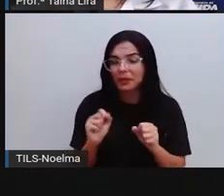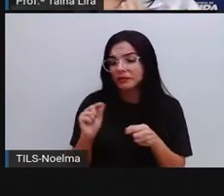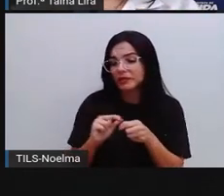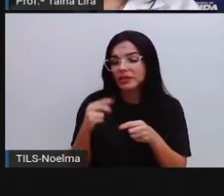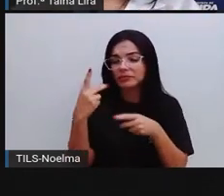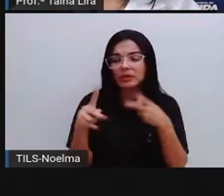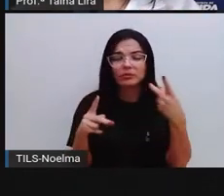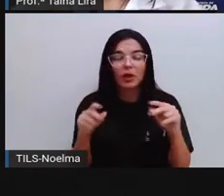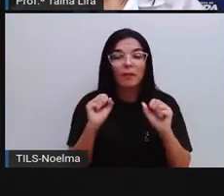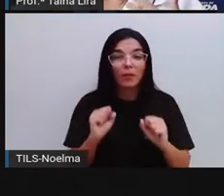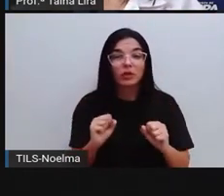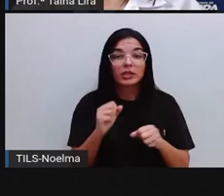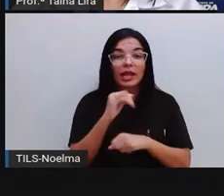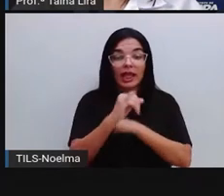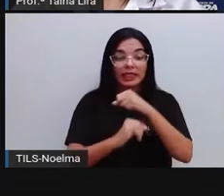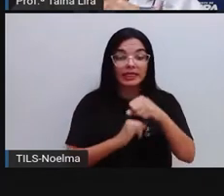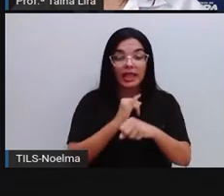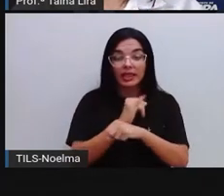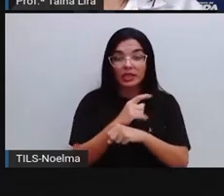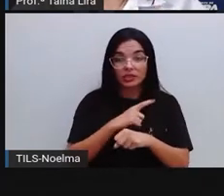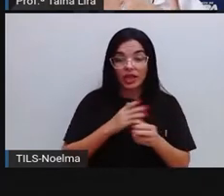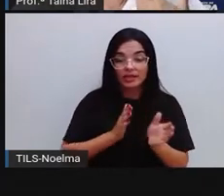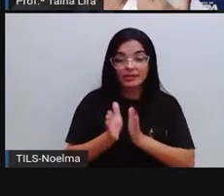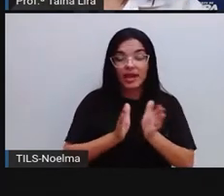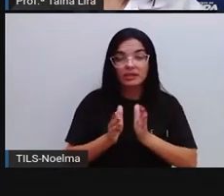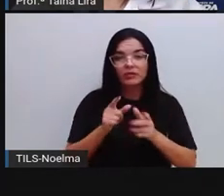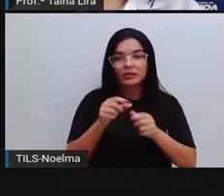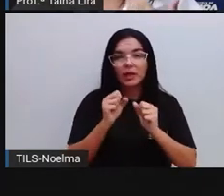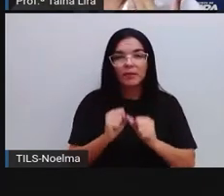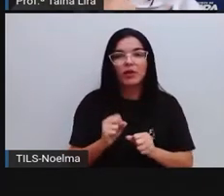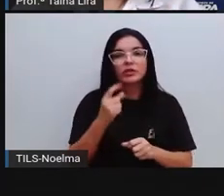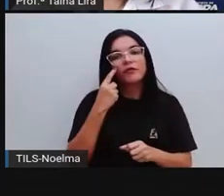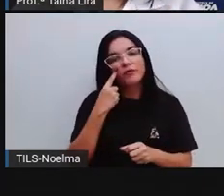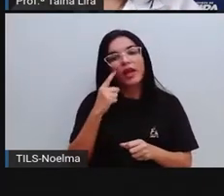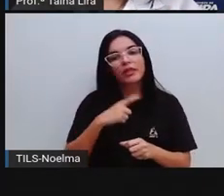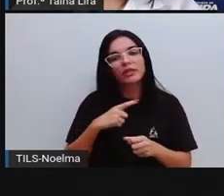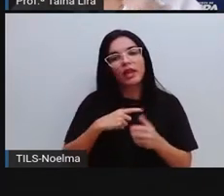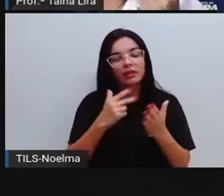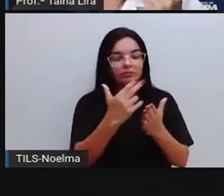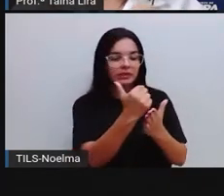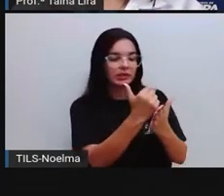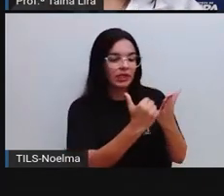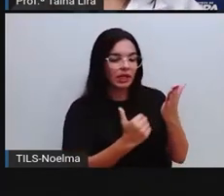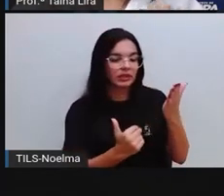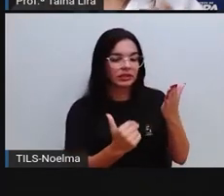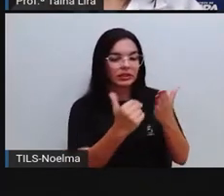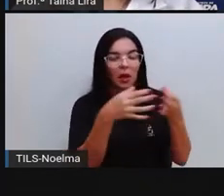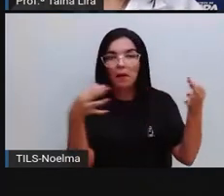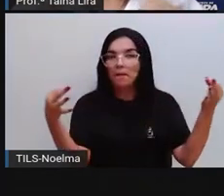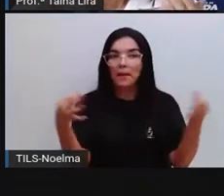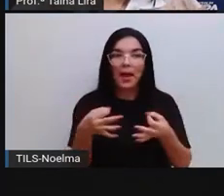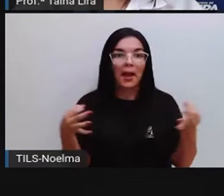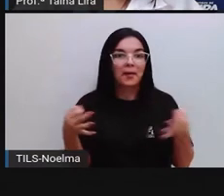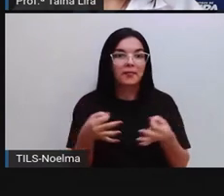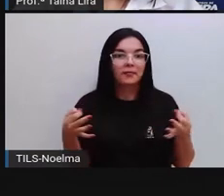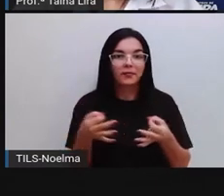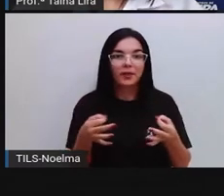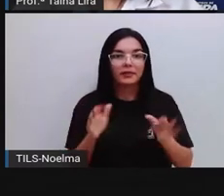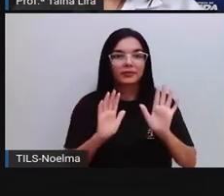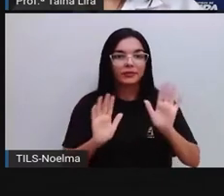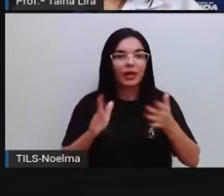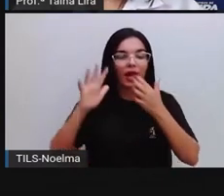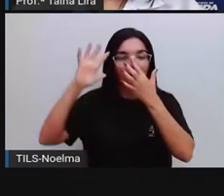acesso à internet, existem aí até moldes de máscara africana, modelos, né, que vocês podem